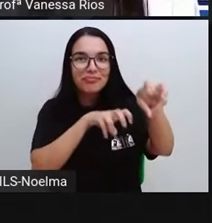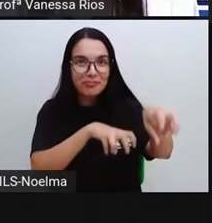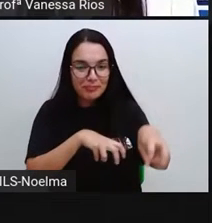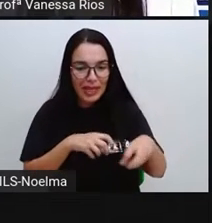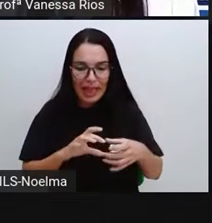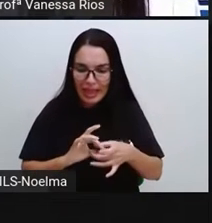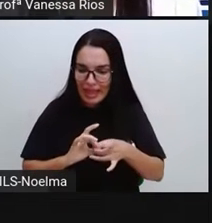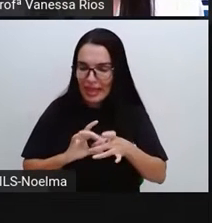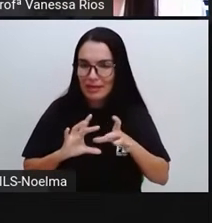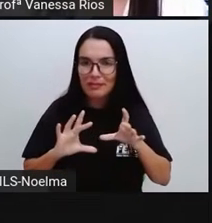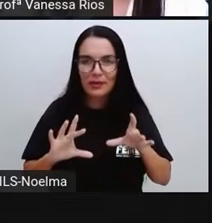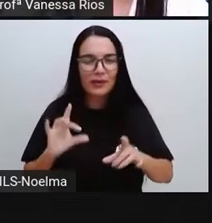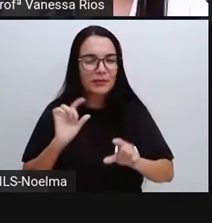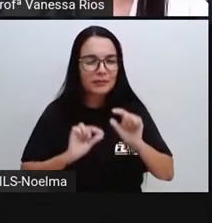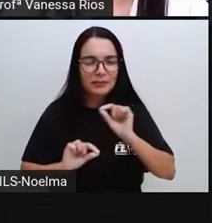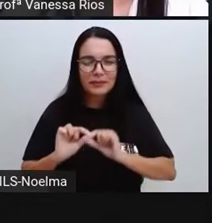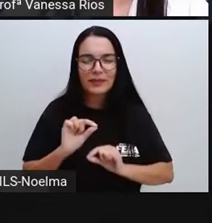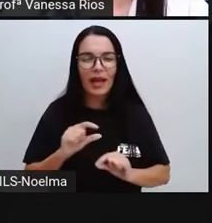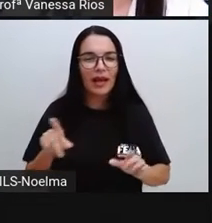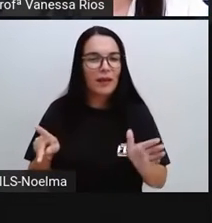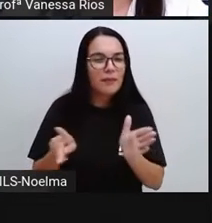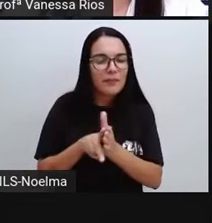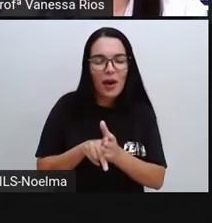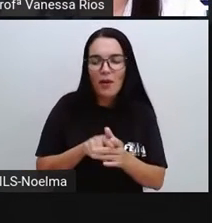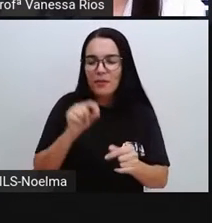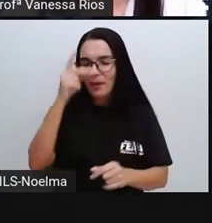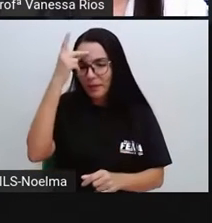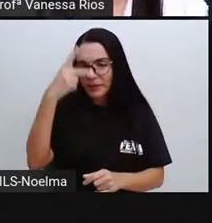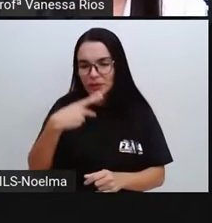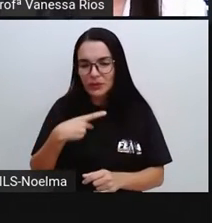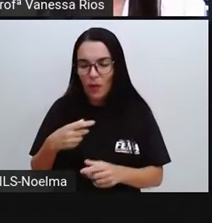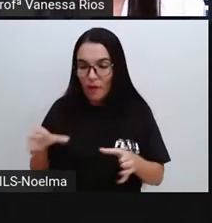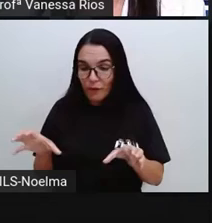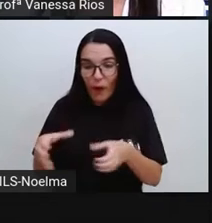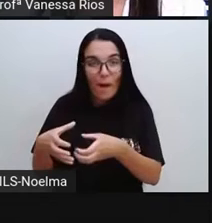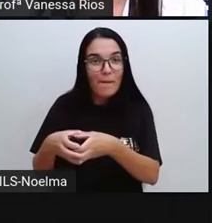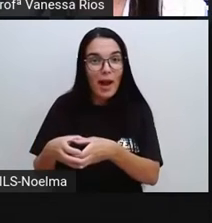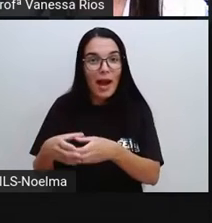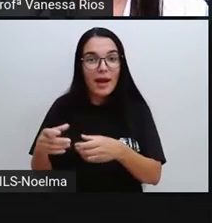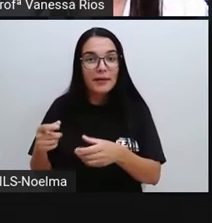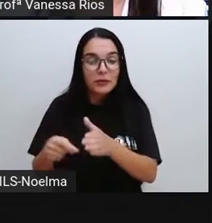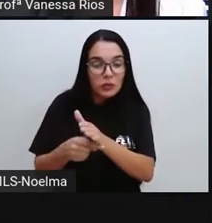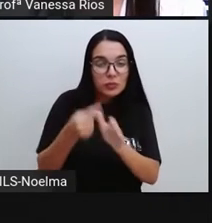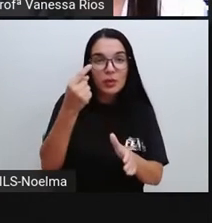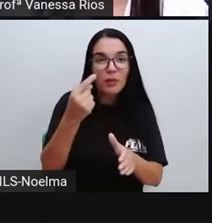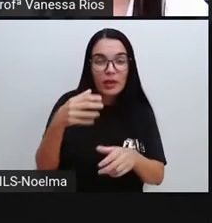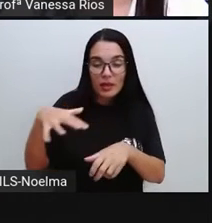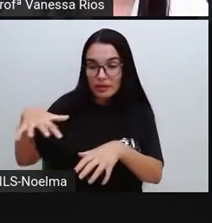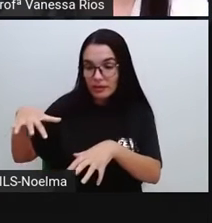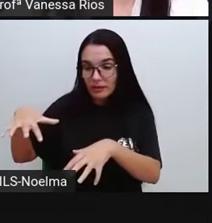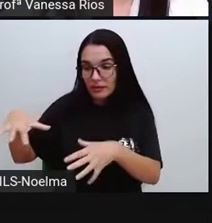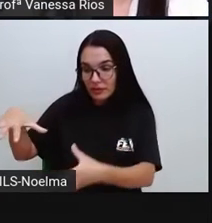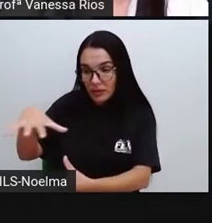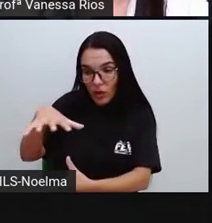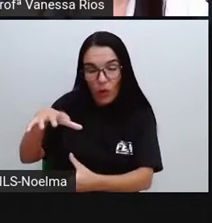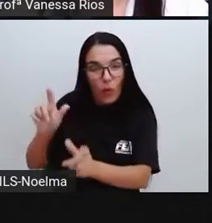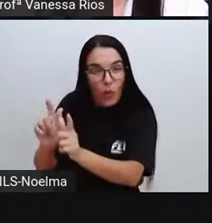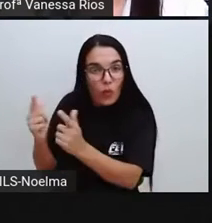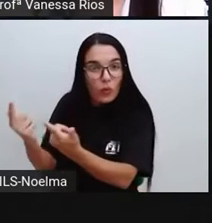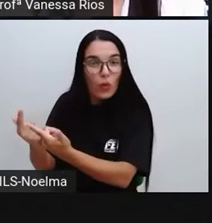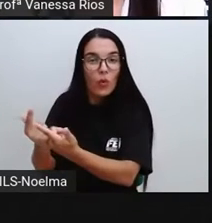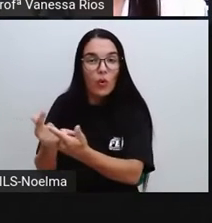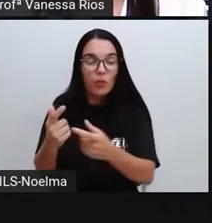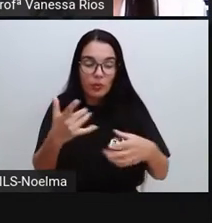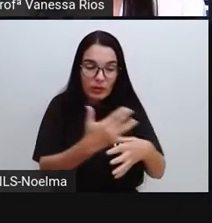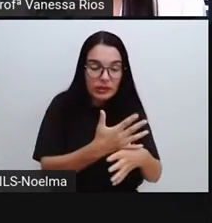das primeiras vias, das primeiras comunidades e a obtenção de alimentos sobrando